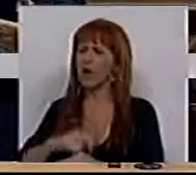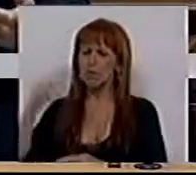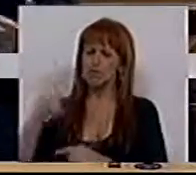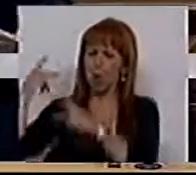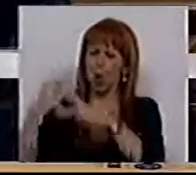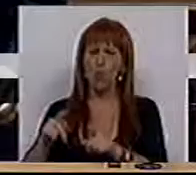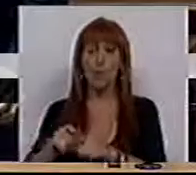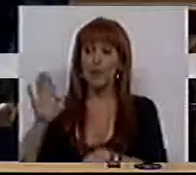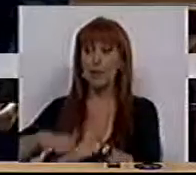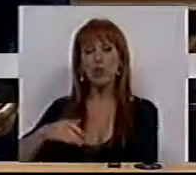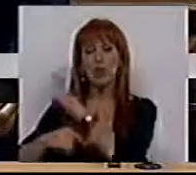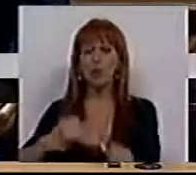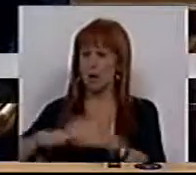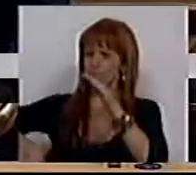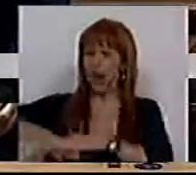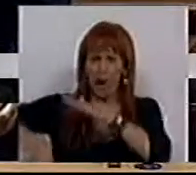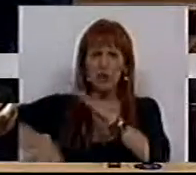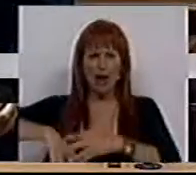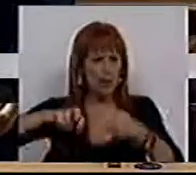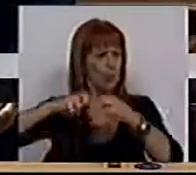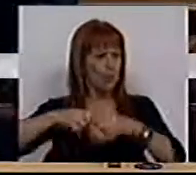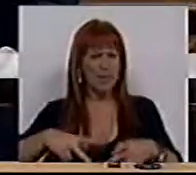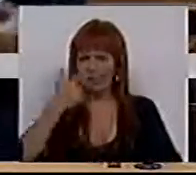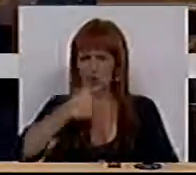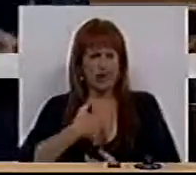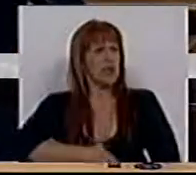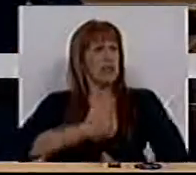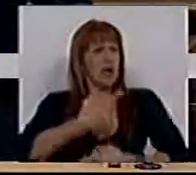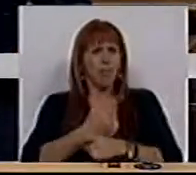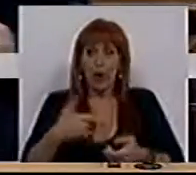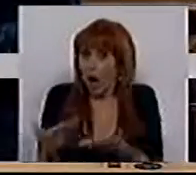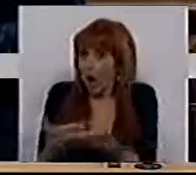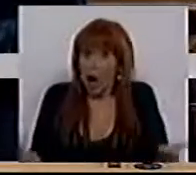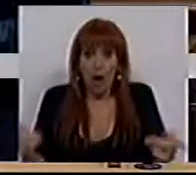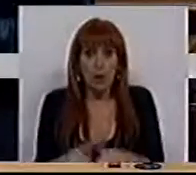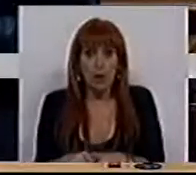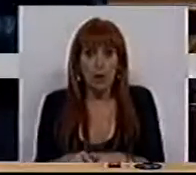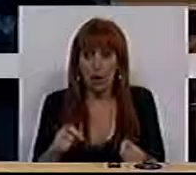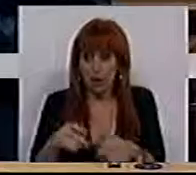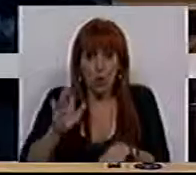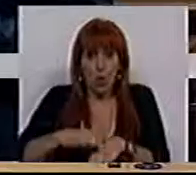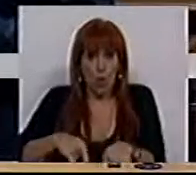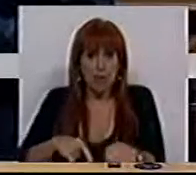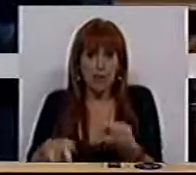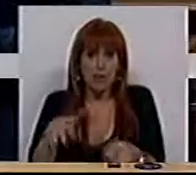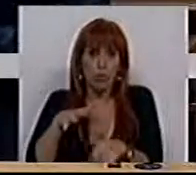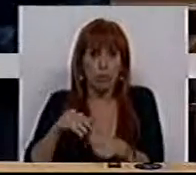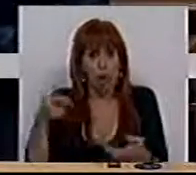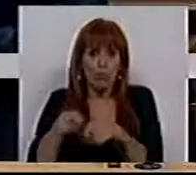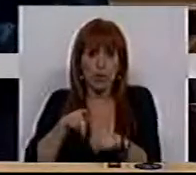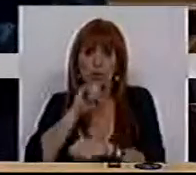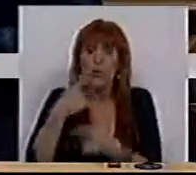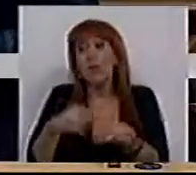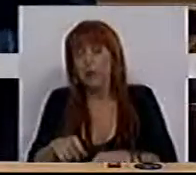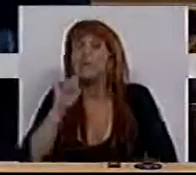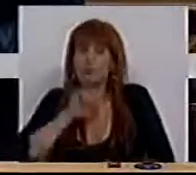a austeridade e com isso agudizar todos os problemas que as pessoas sentem porque a economia se ressente desta política. Poderia ter